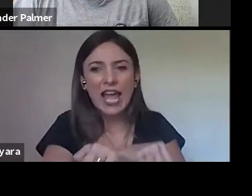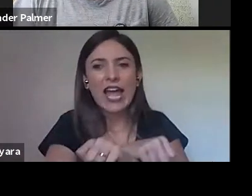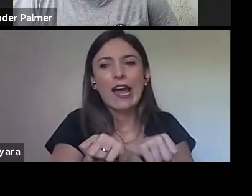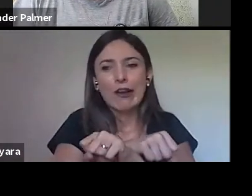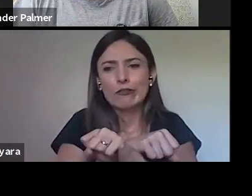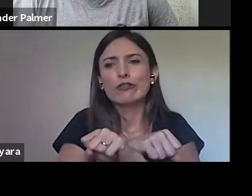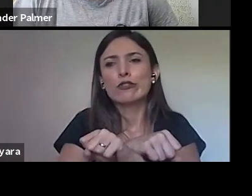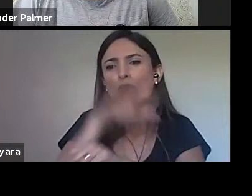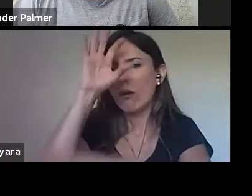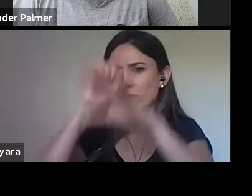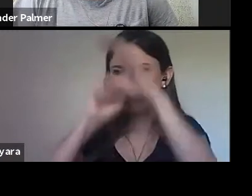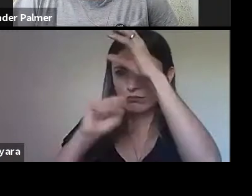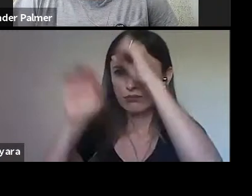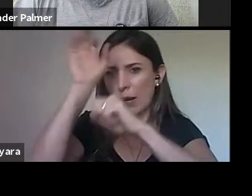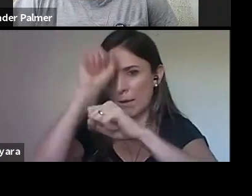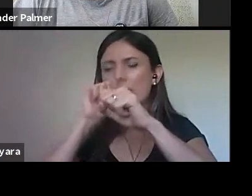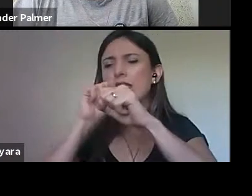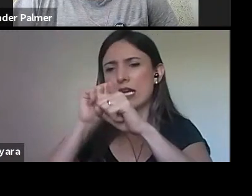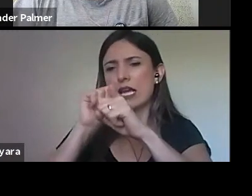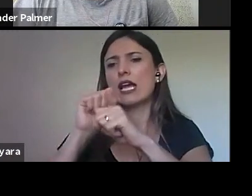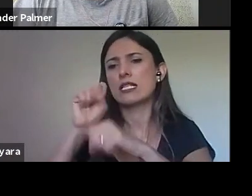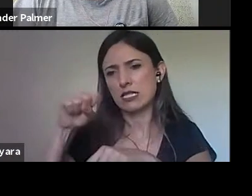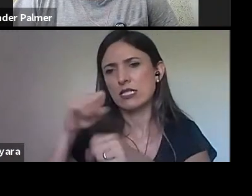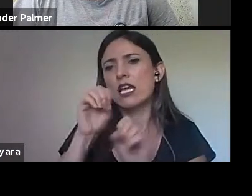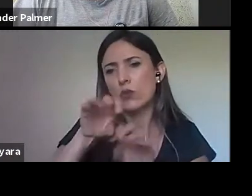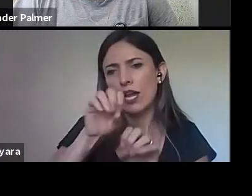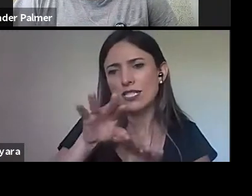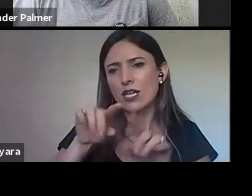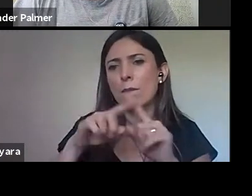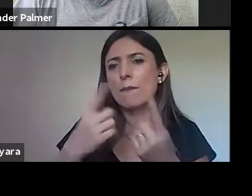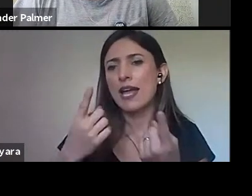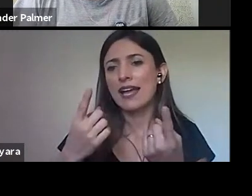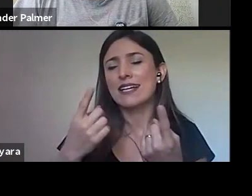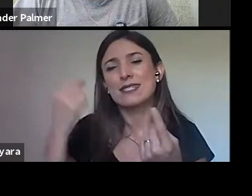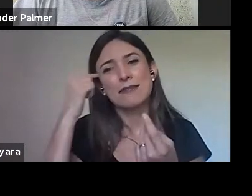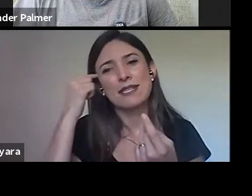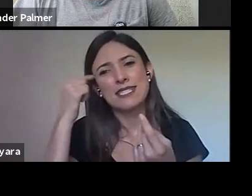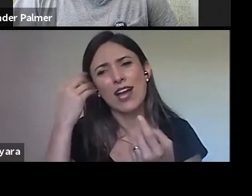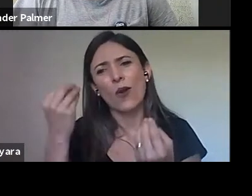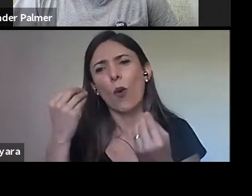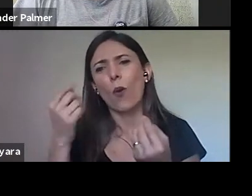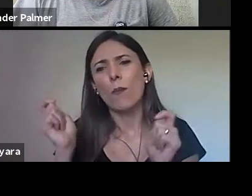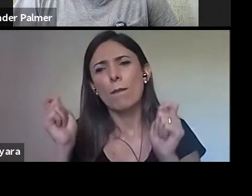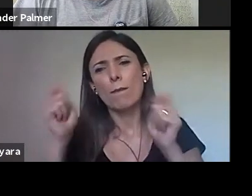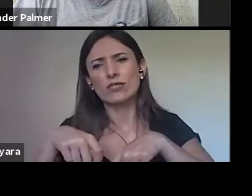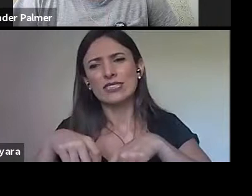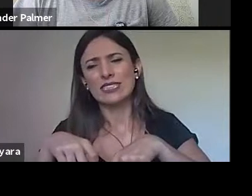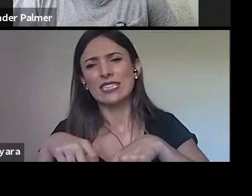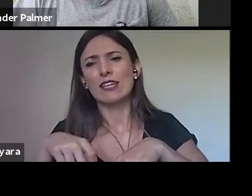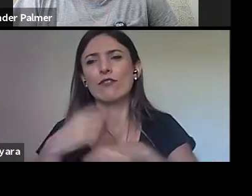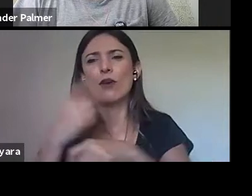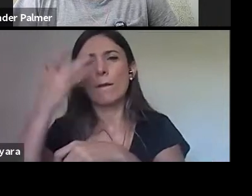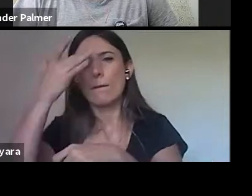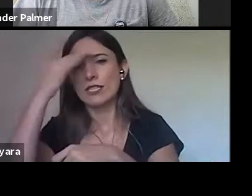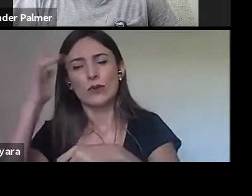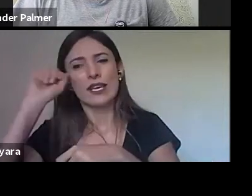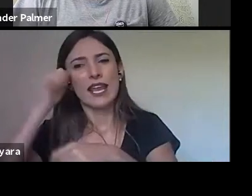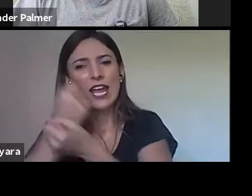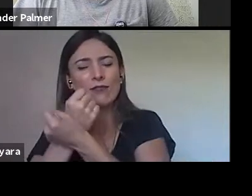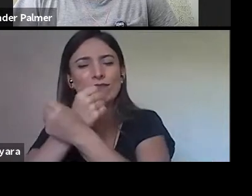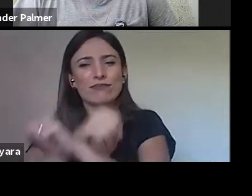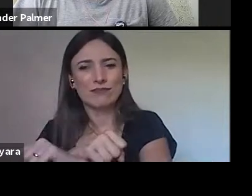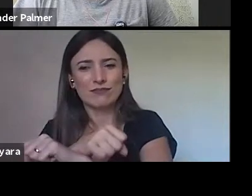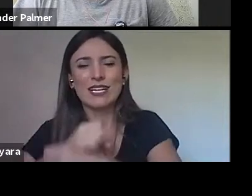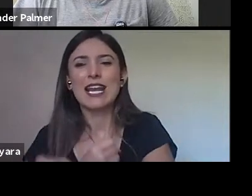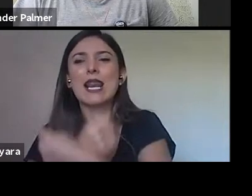pensar na possibilidade e como que é possível que esses negros libertos também sejam educados, e aí